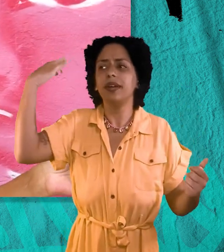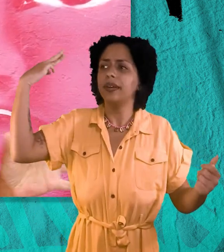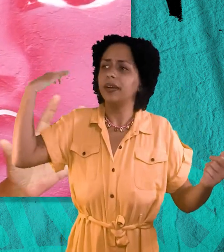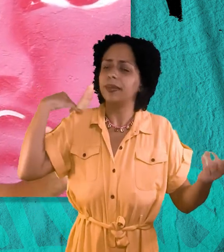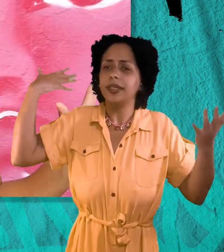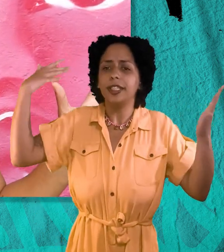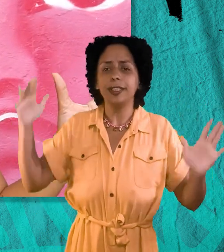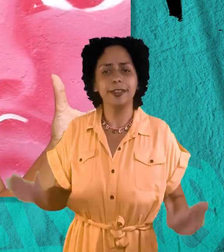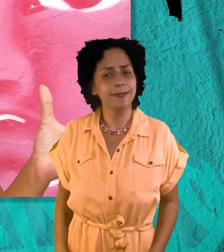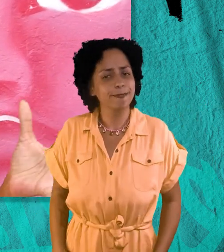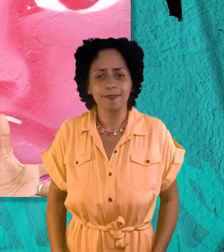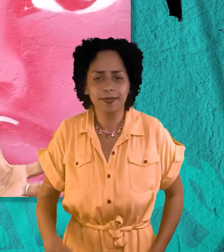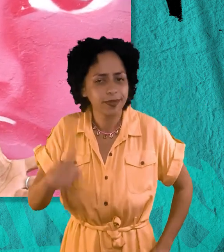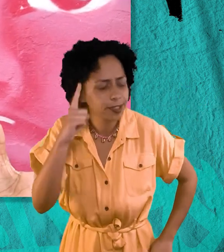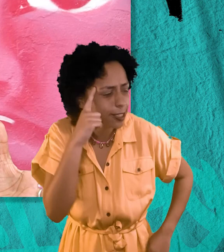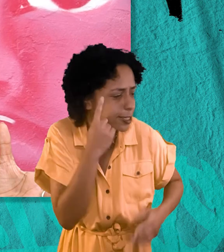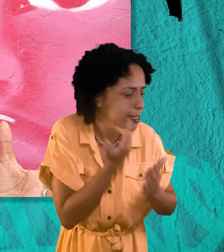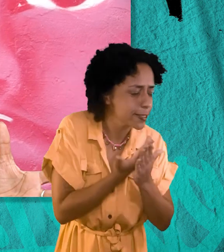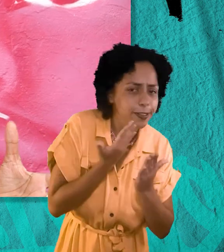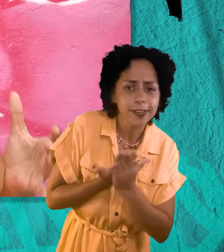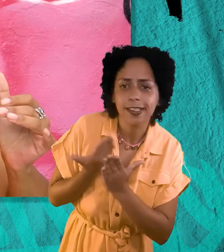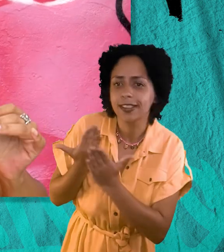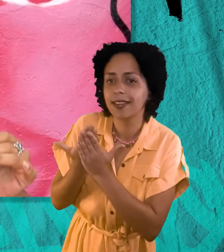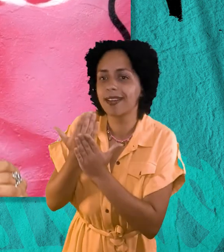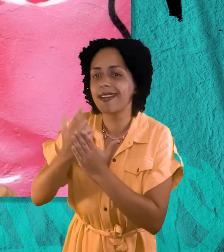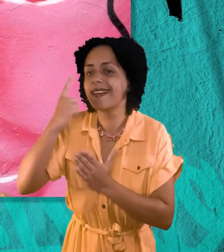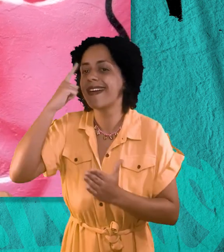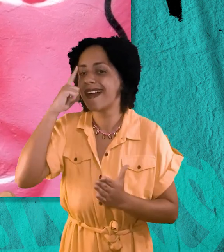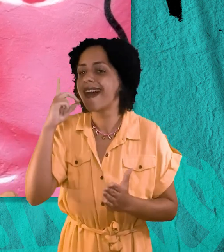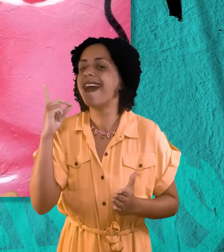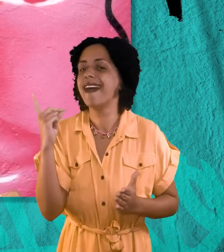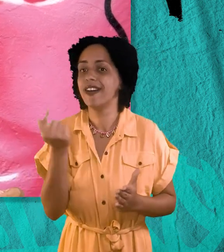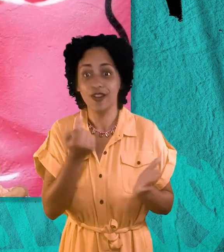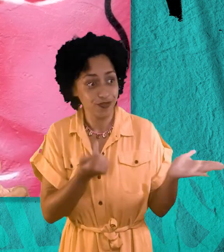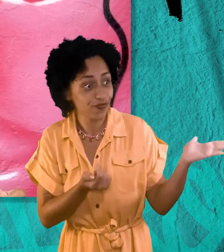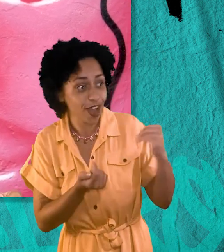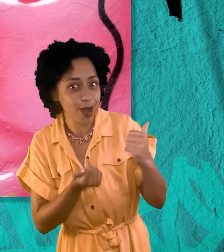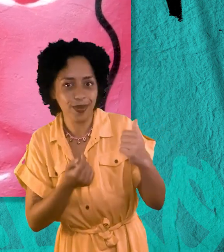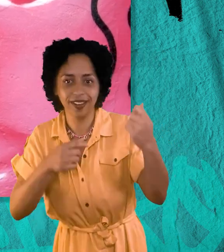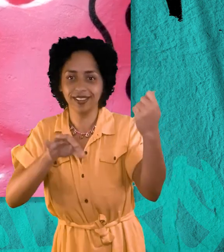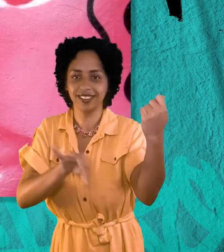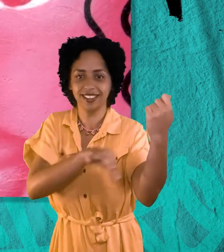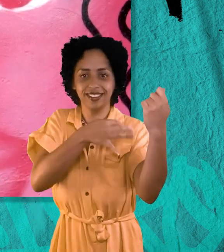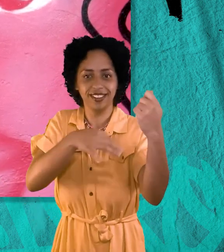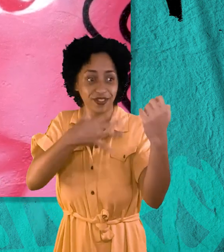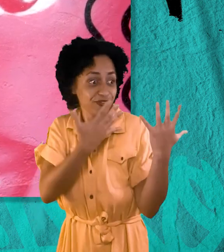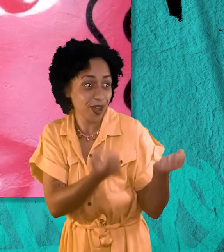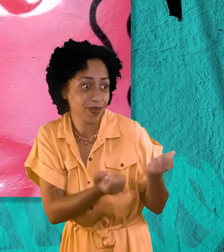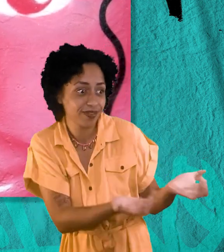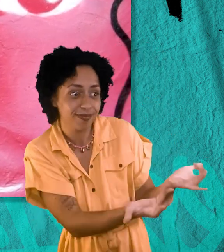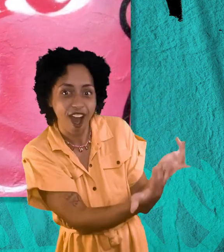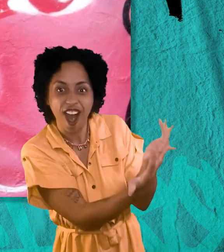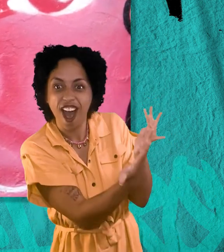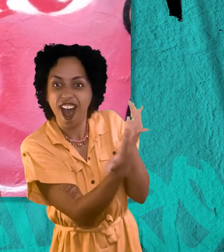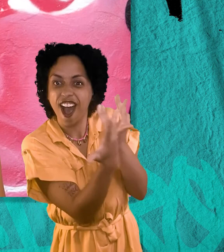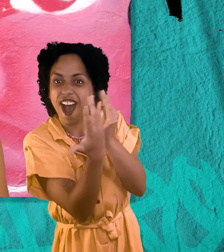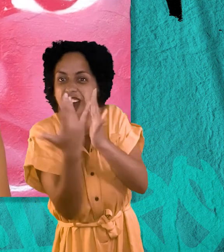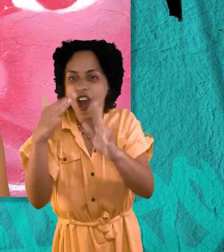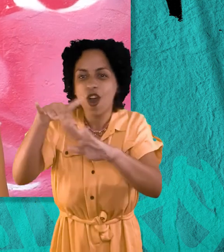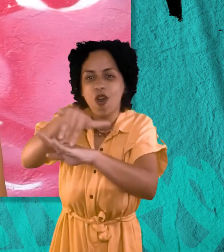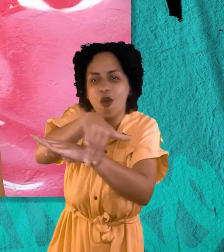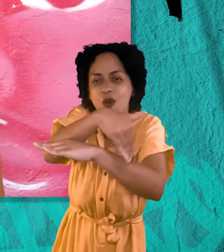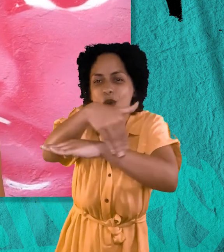Então, nos reunimos entre nós e tivemos a ideia de pegar os nossos instrumentos e sair pelas ruas do bairro. Que era